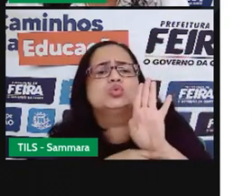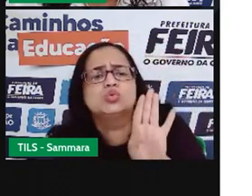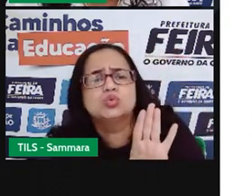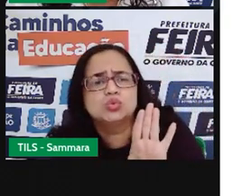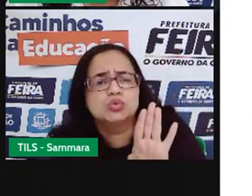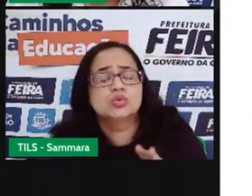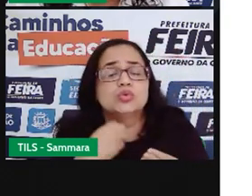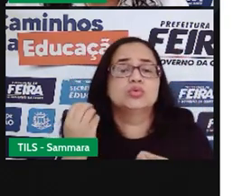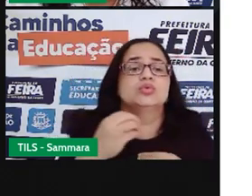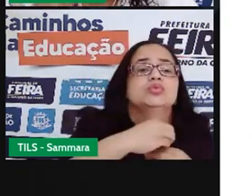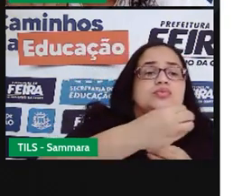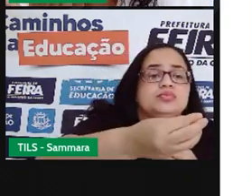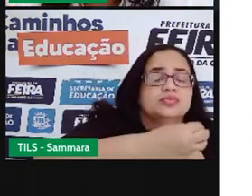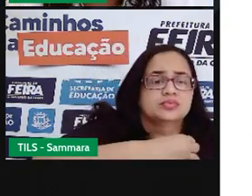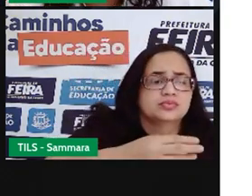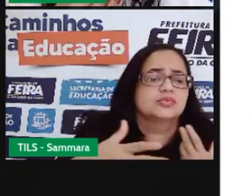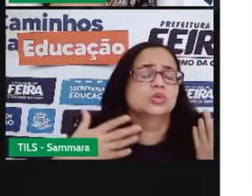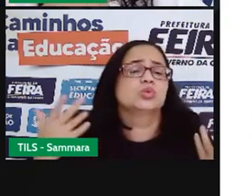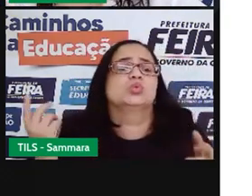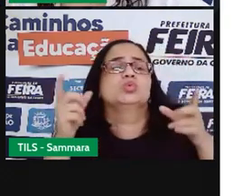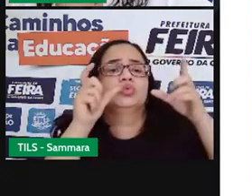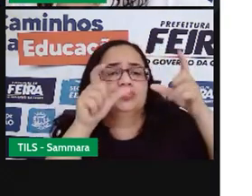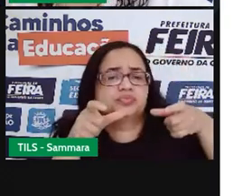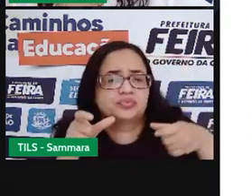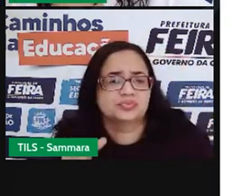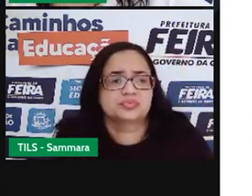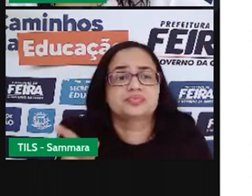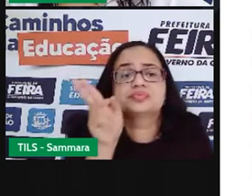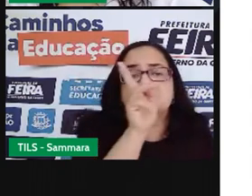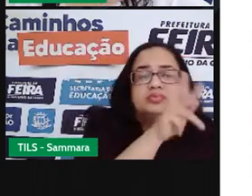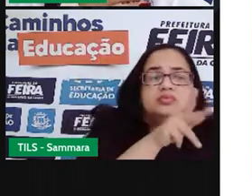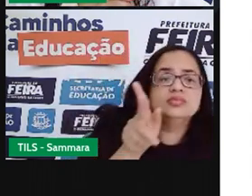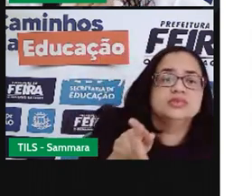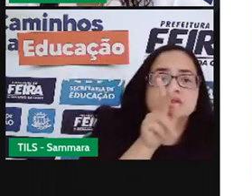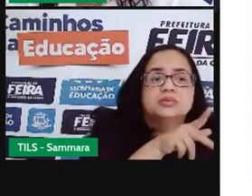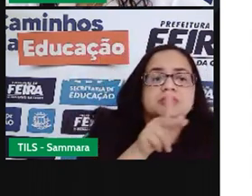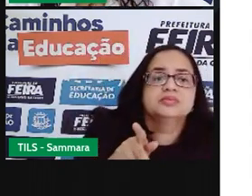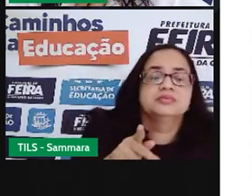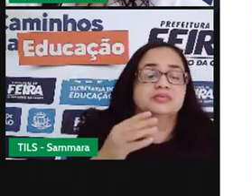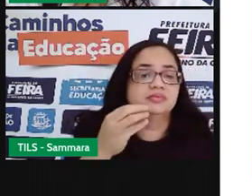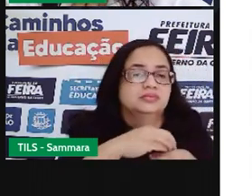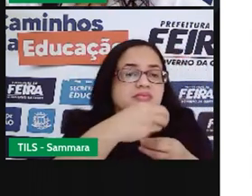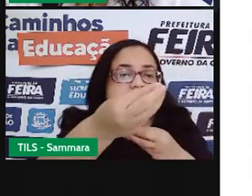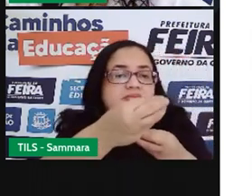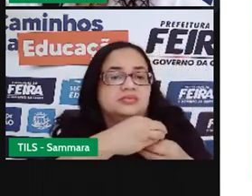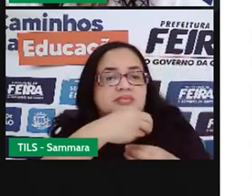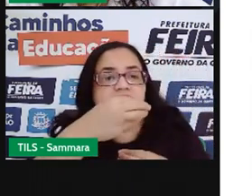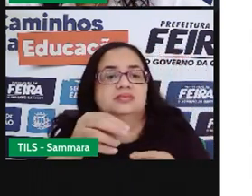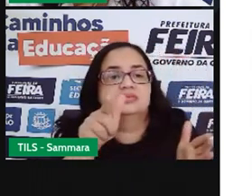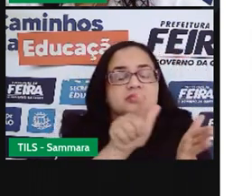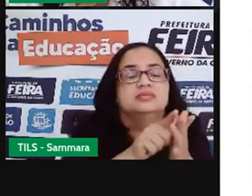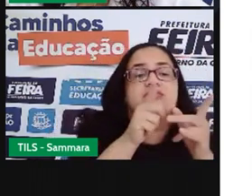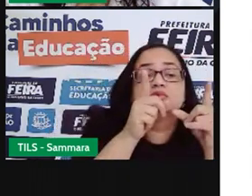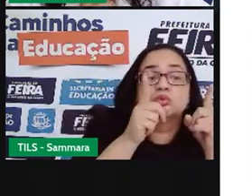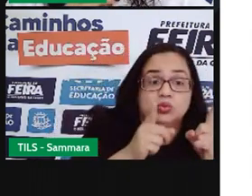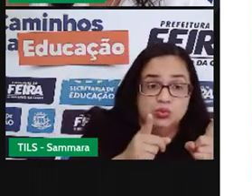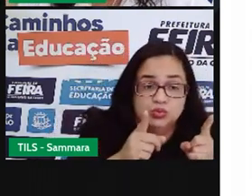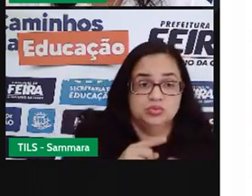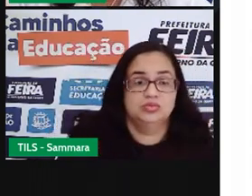distribuir esses panfletos. Onde vocês acham que a Pró deveria levar vocês para a gente distribuir os panfletos?